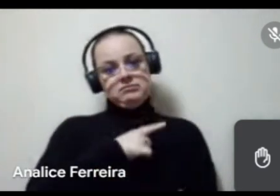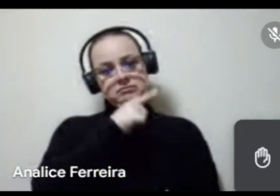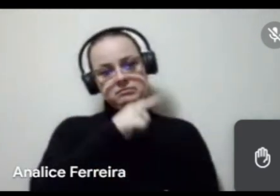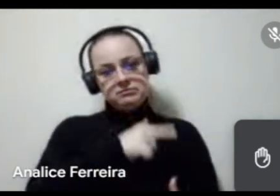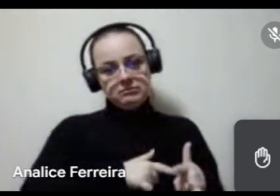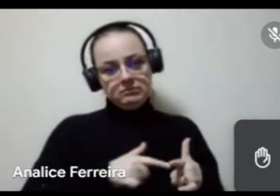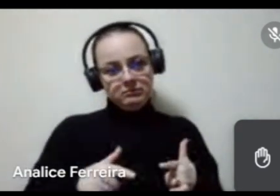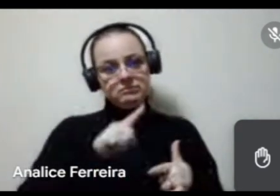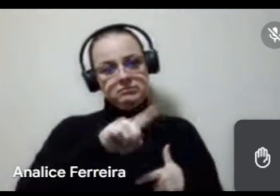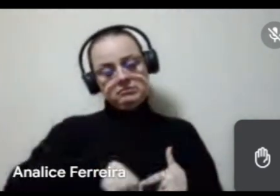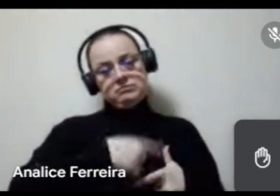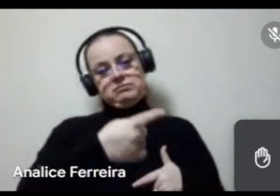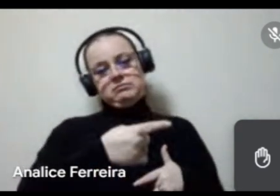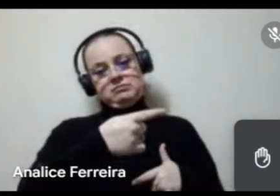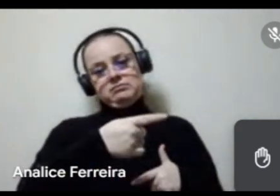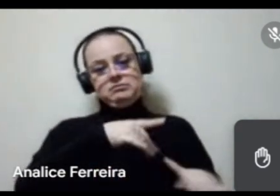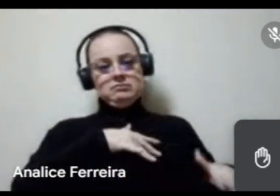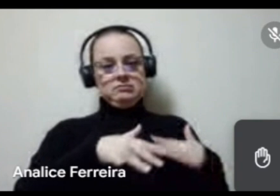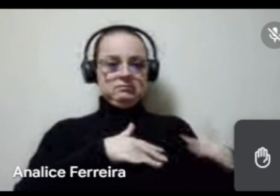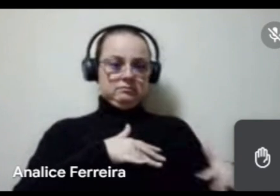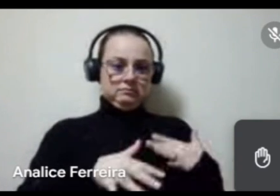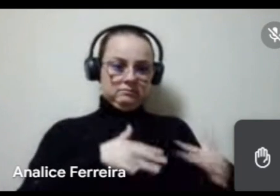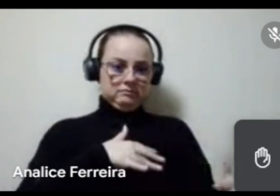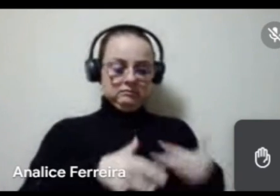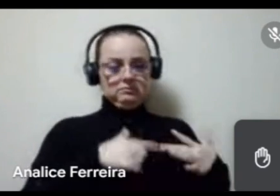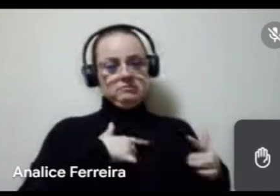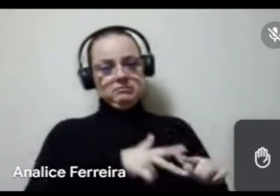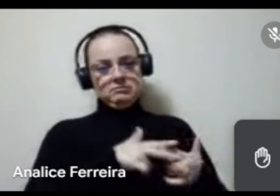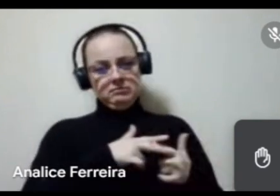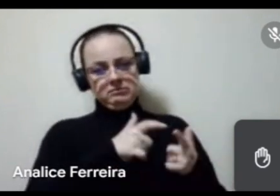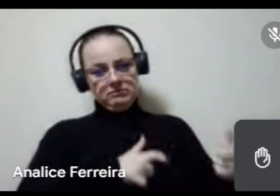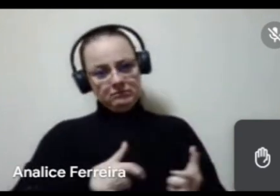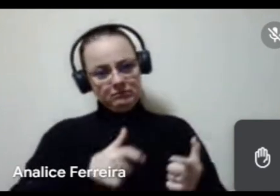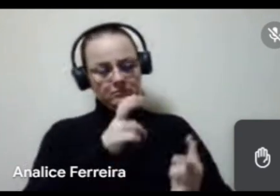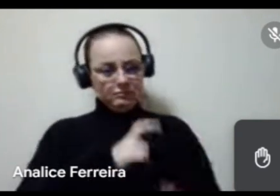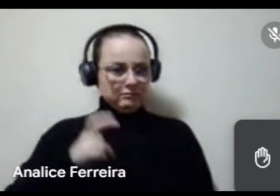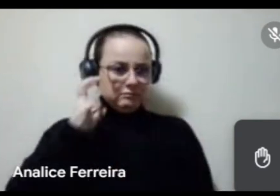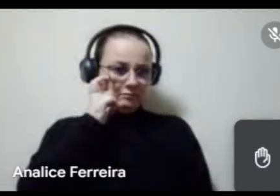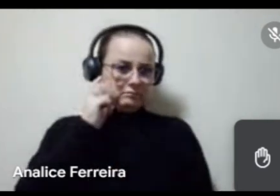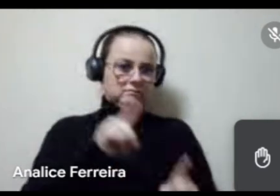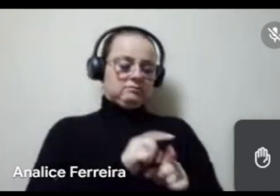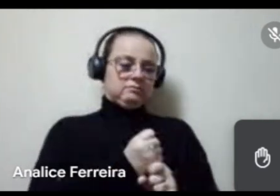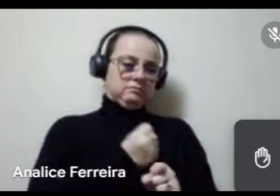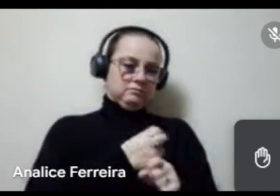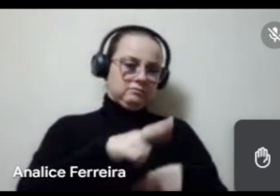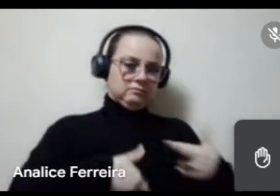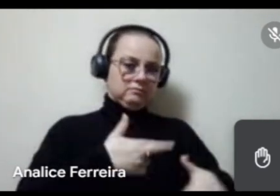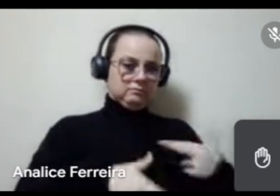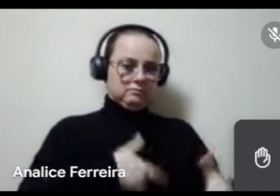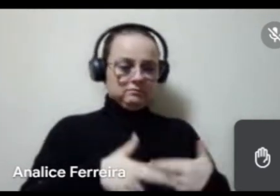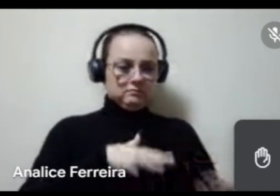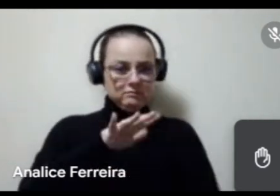as outras ações. Subvisível e manutenção de espaços e organizações culturais, obras, reformas e aquisições de